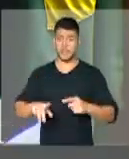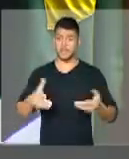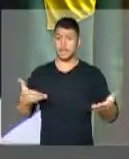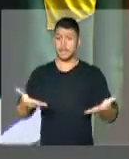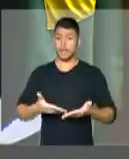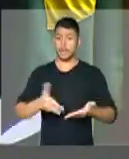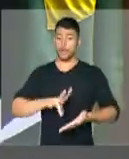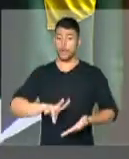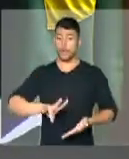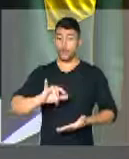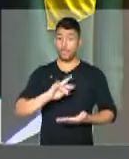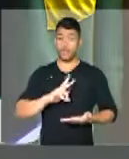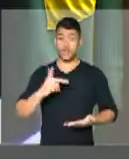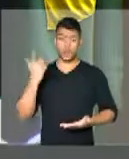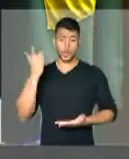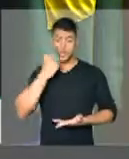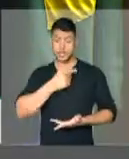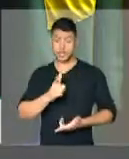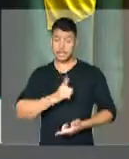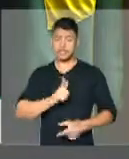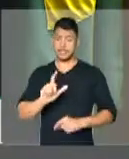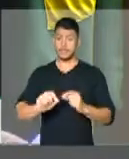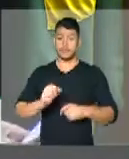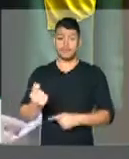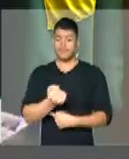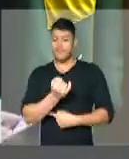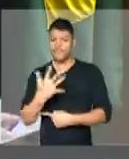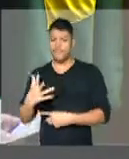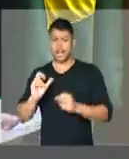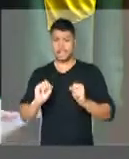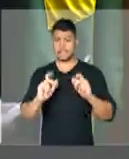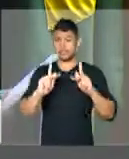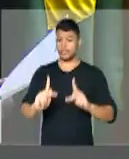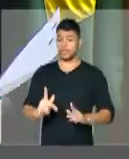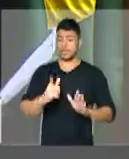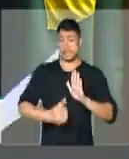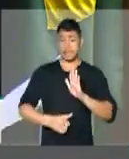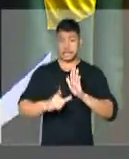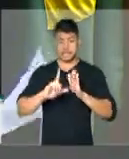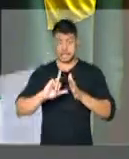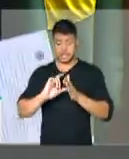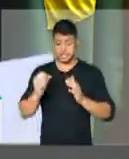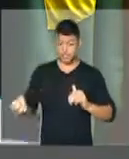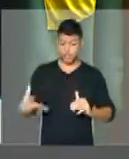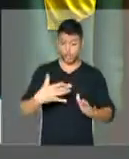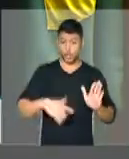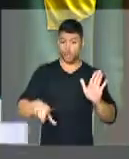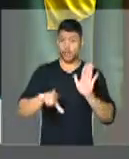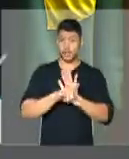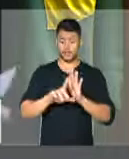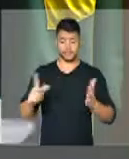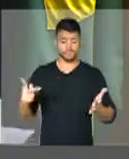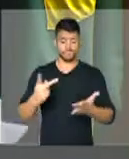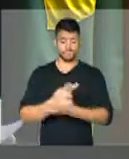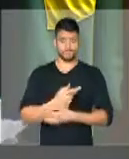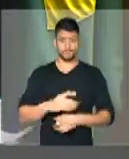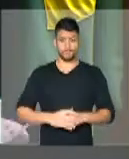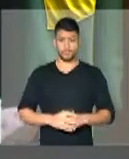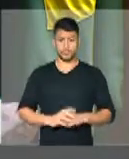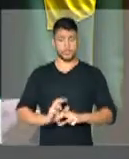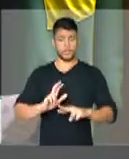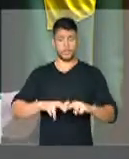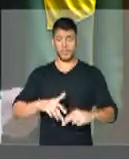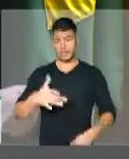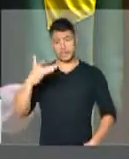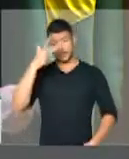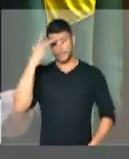aposentadoria antes que entre em vigor a nova lei votada nessa casa. Até porque alguns me disseram, eu não vou